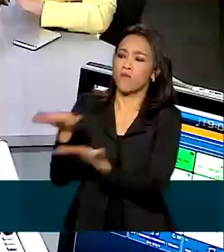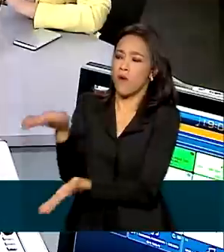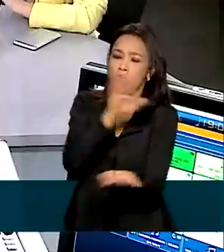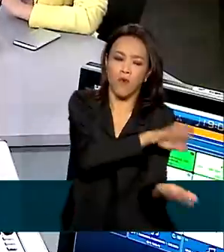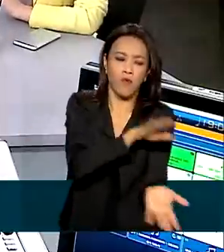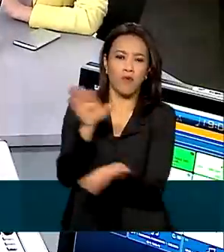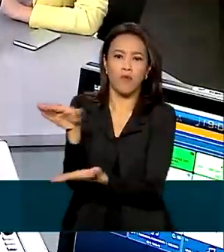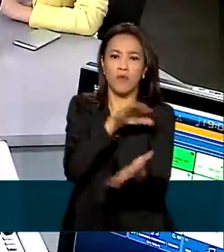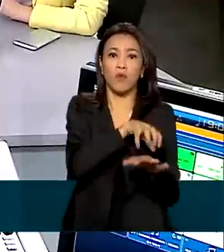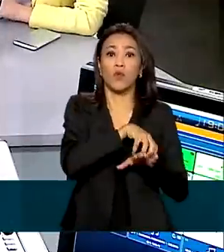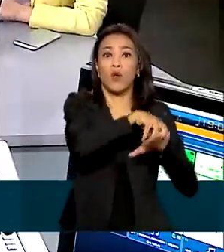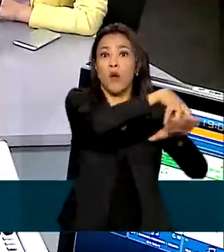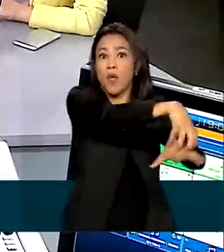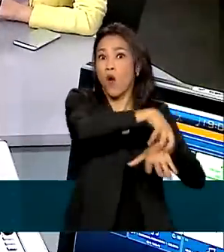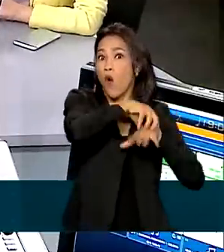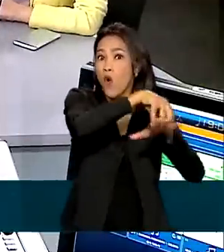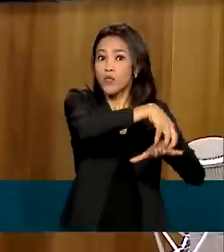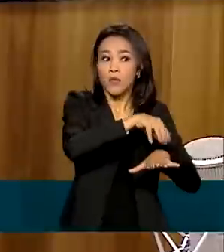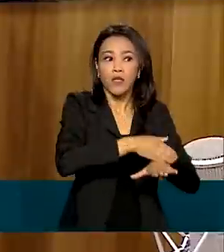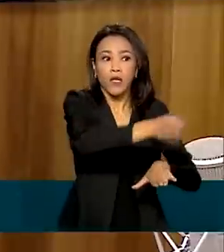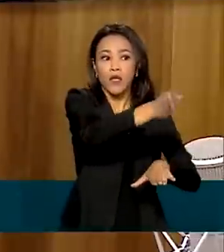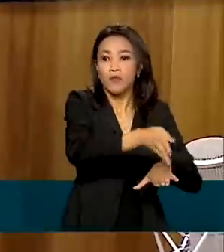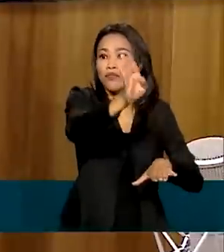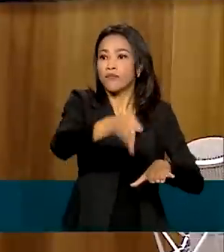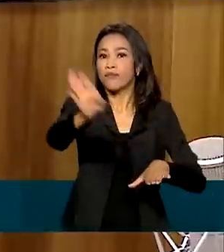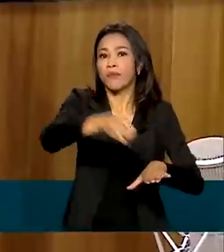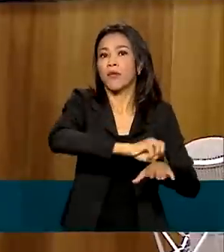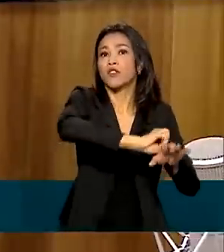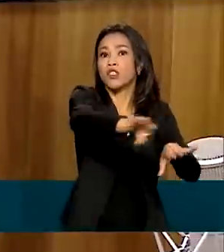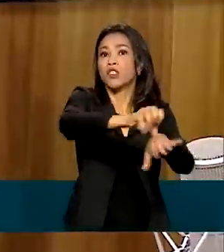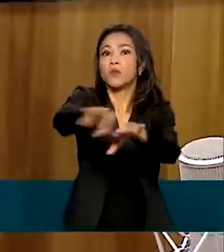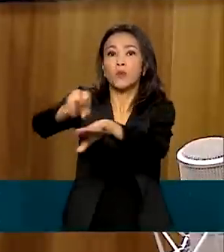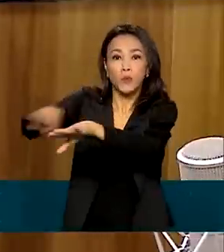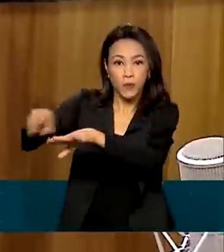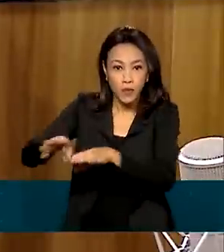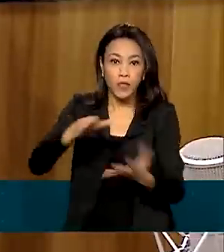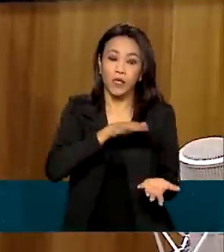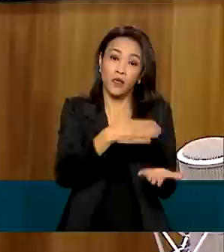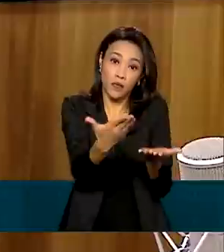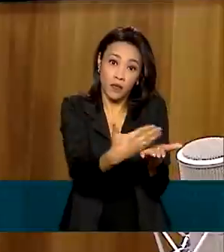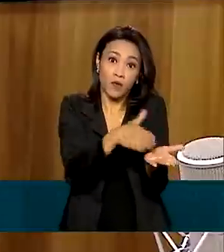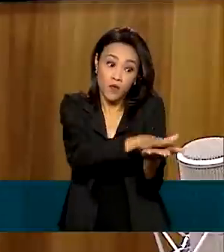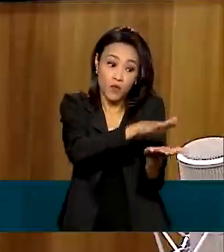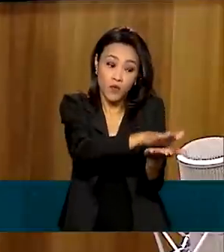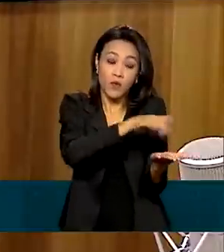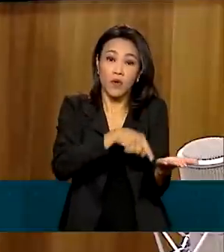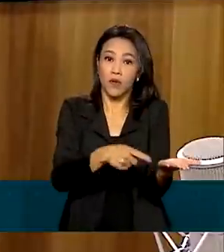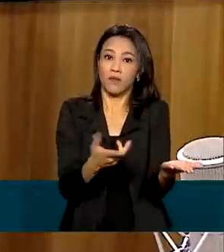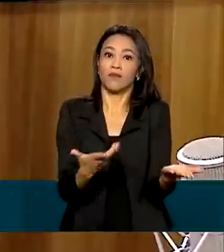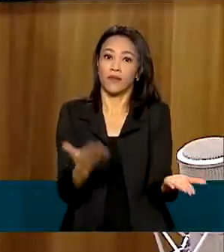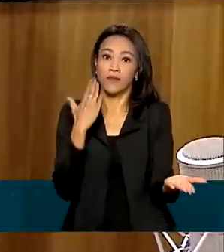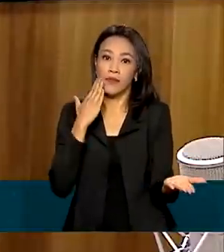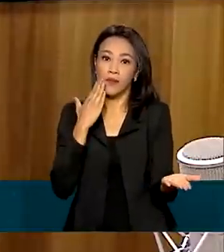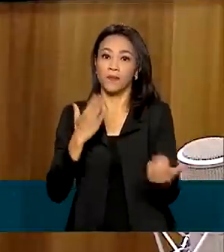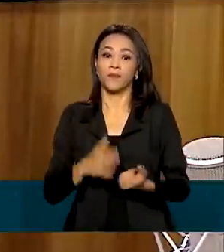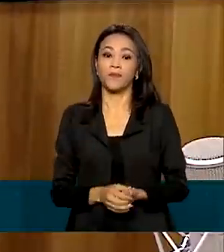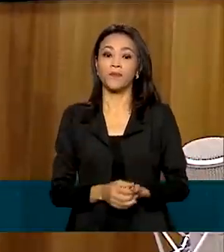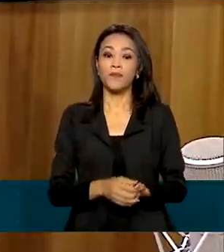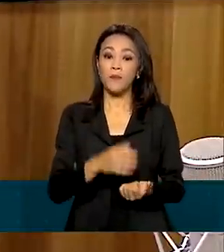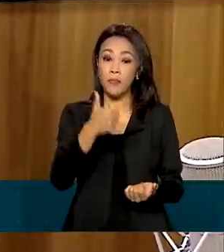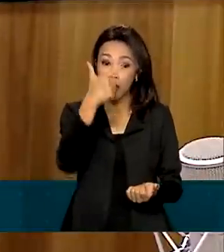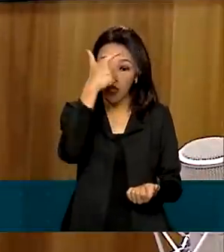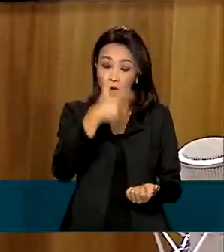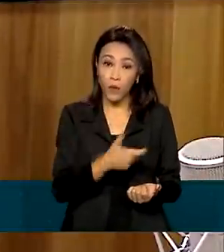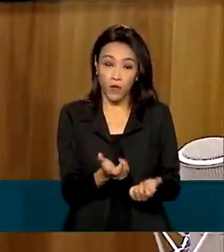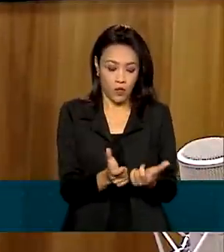tem os caminhões já se dirigindo para os centros de distribuição e aqui é importante lembrar, o aluno não pode levar a captura de tela, ele tem que